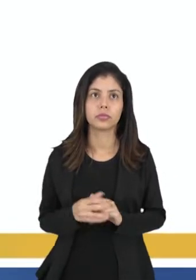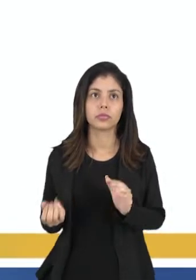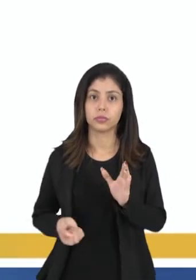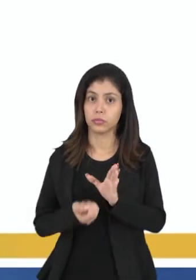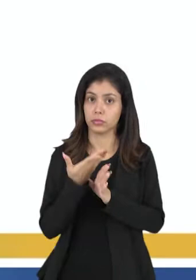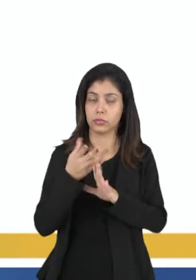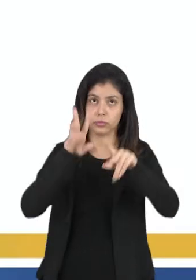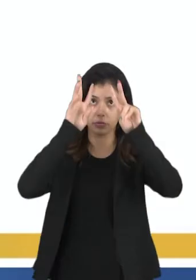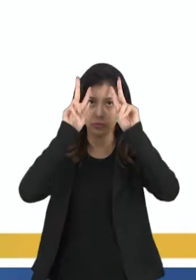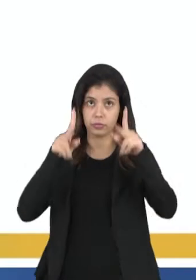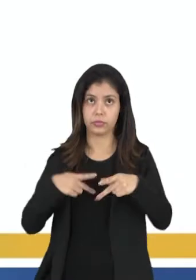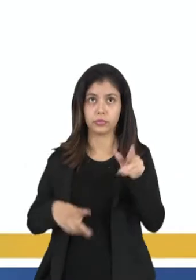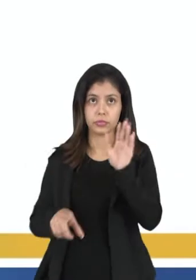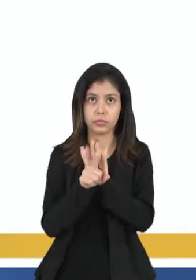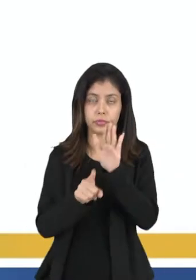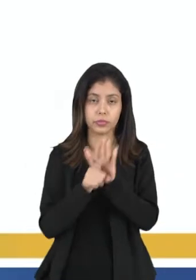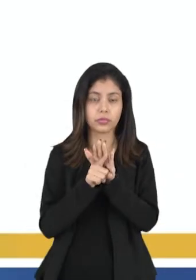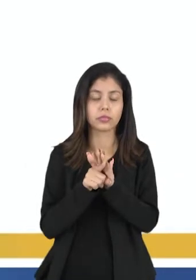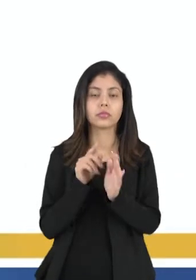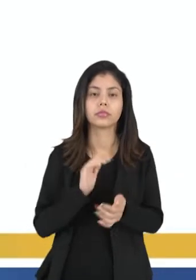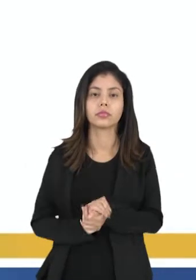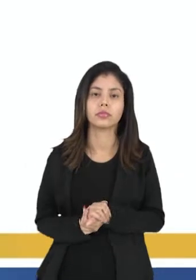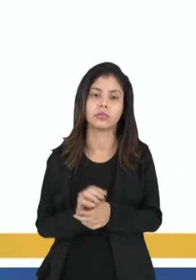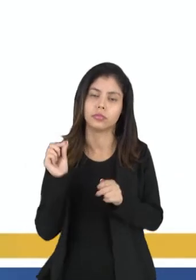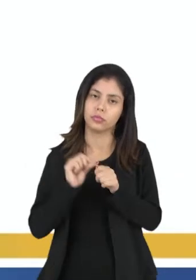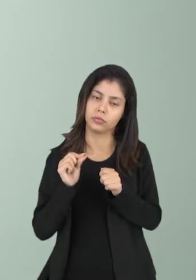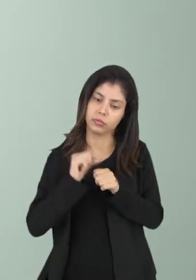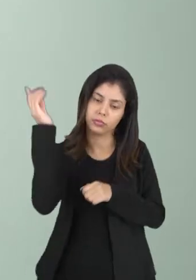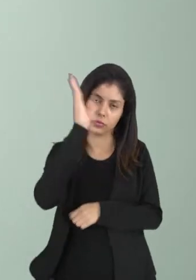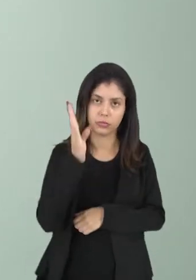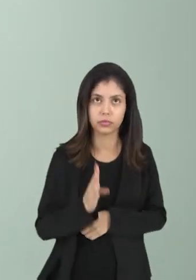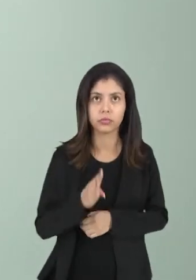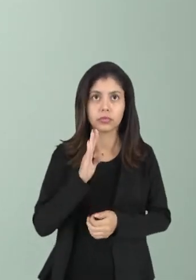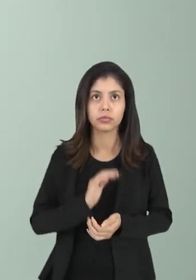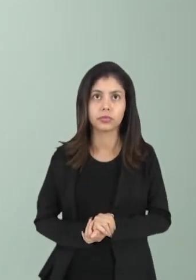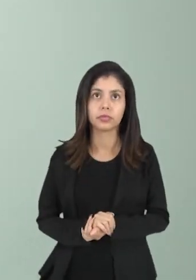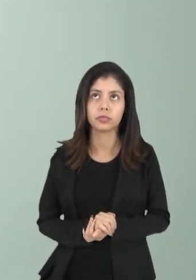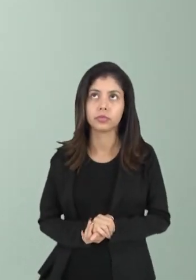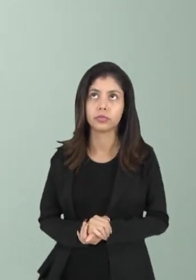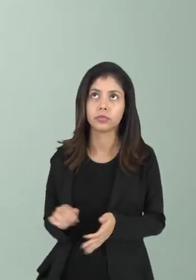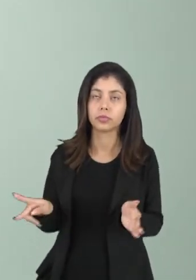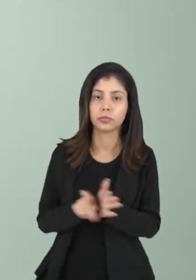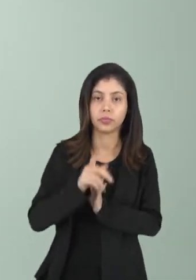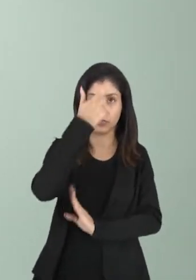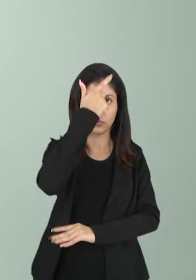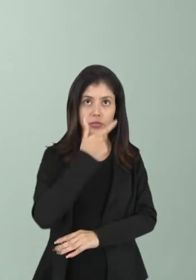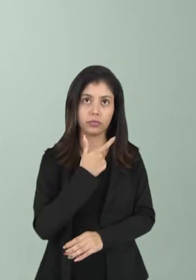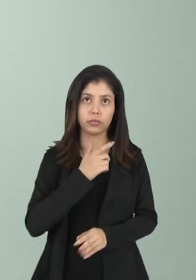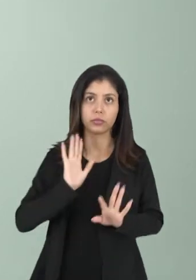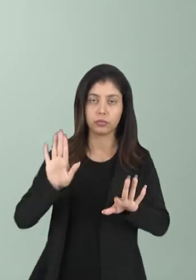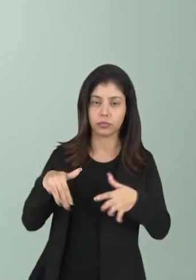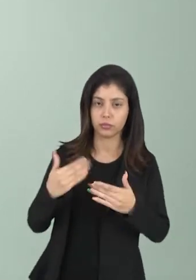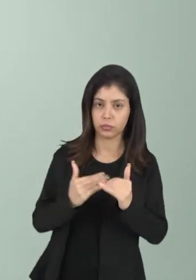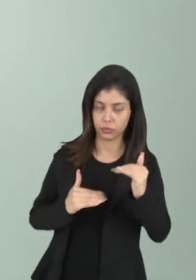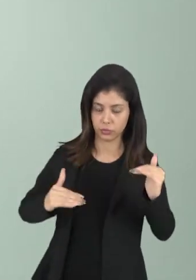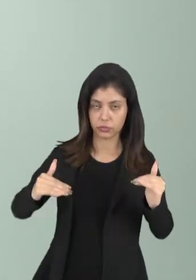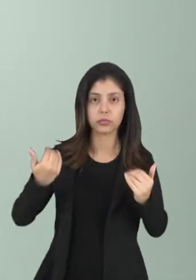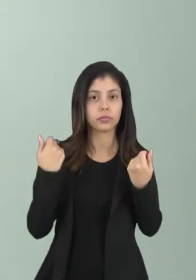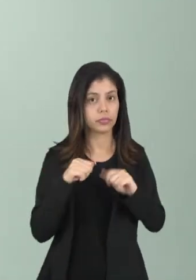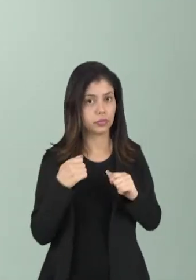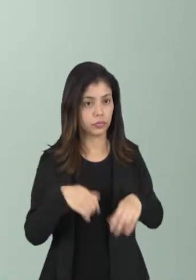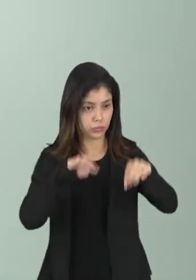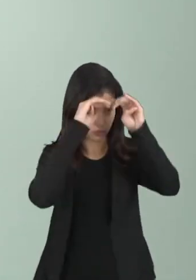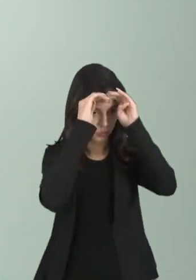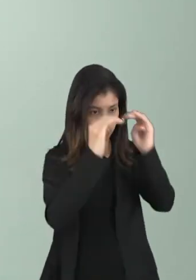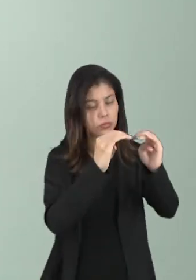pelos homens, essas leis, né? Se forem feitas no Brasil, né? Concede a si mesmo a lei a qual deve se submeter. Então,